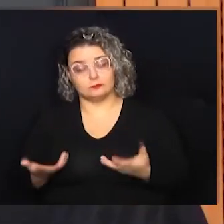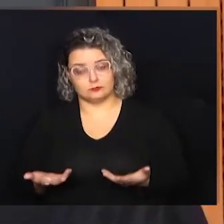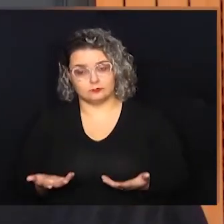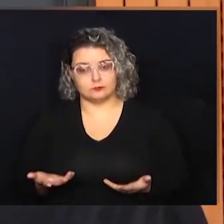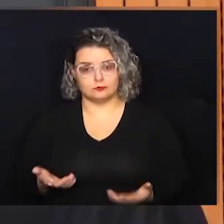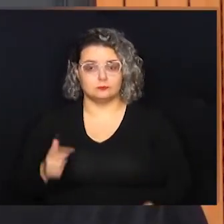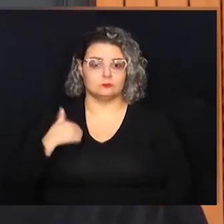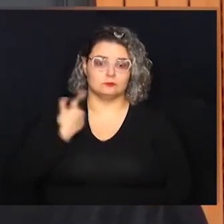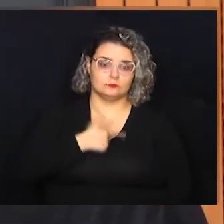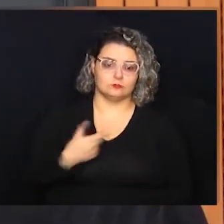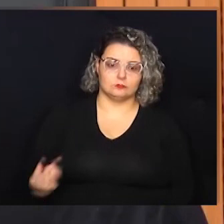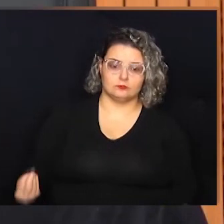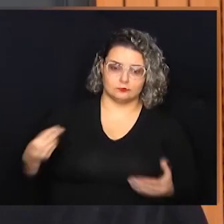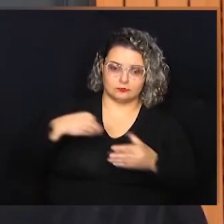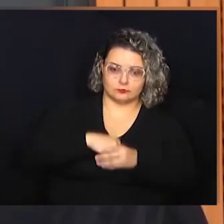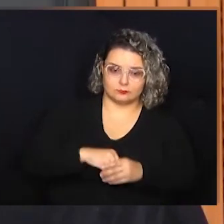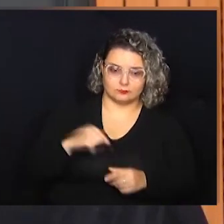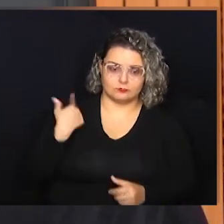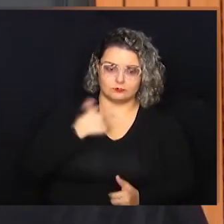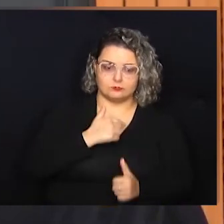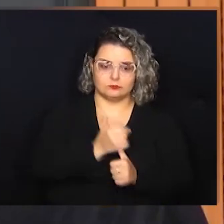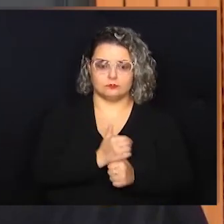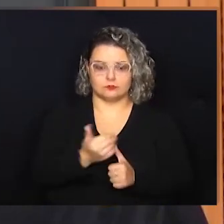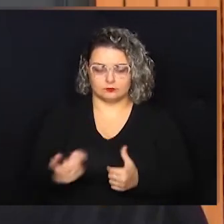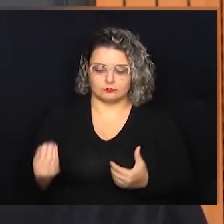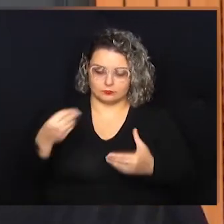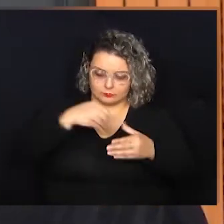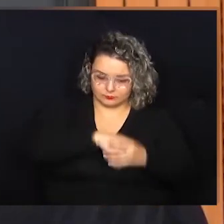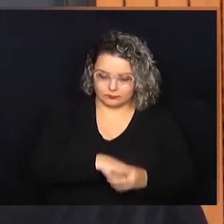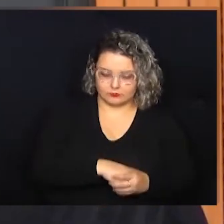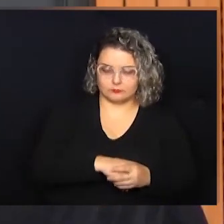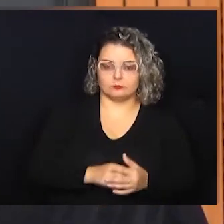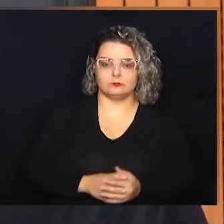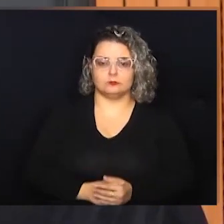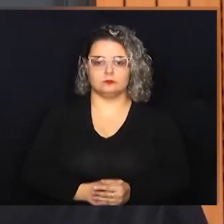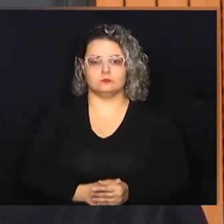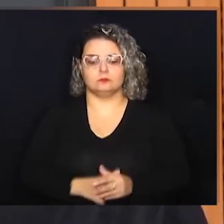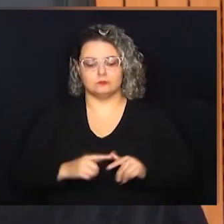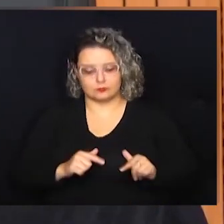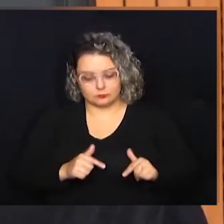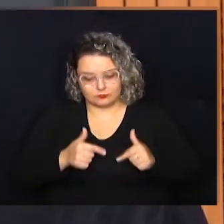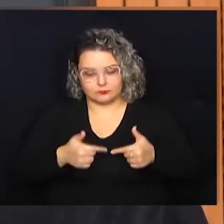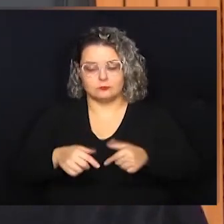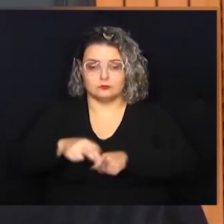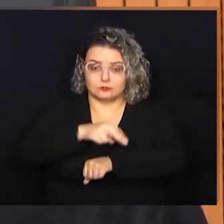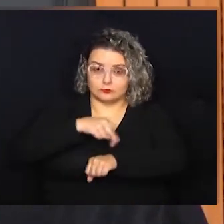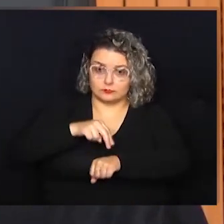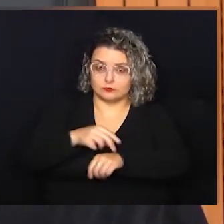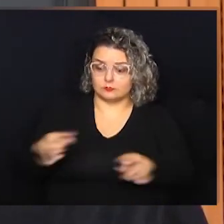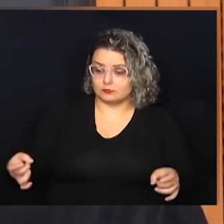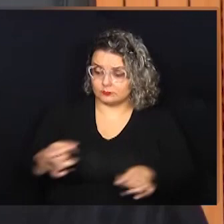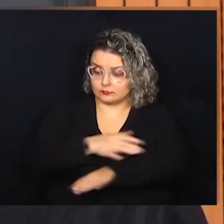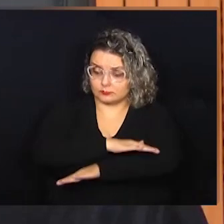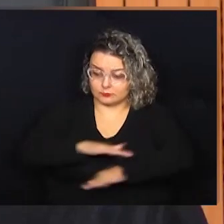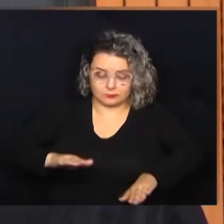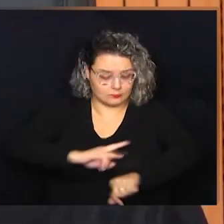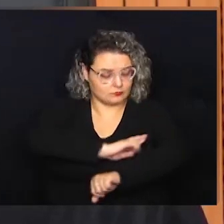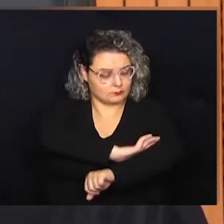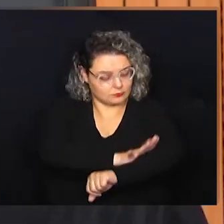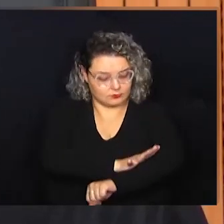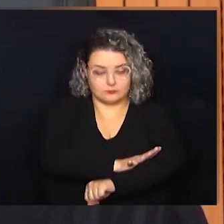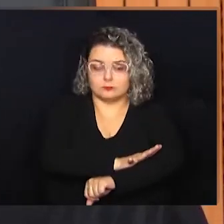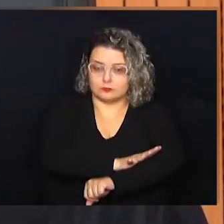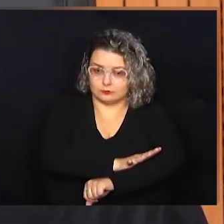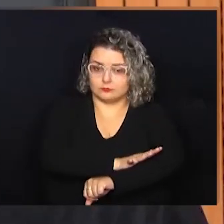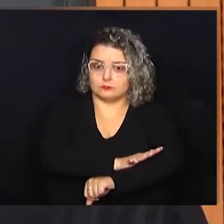esse tema, a gente estava inserido, o nosso mandato está inserido nessa luta nacional de combate ao racismo,